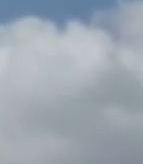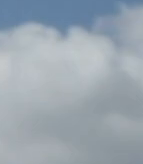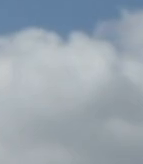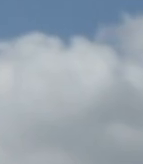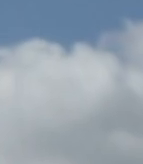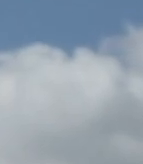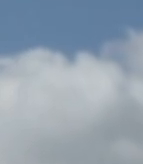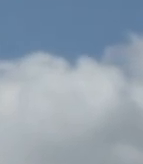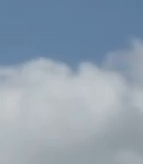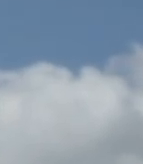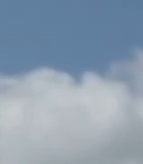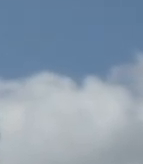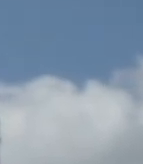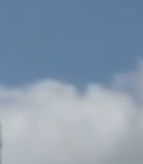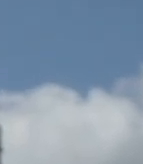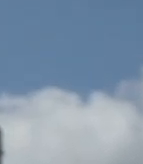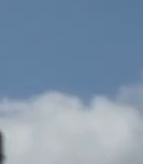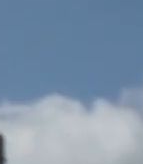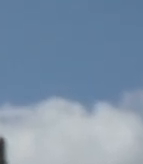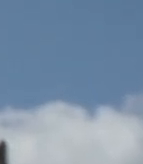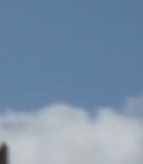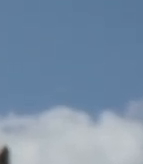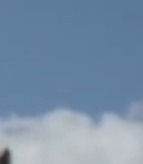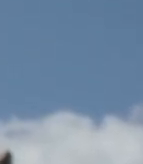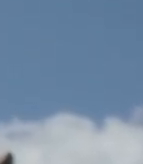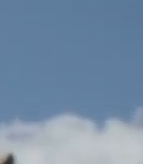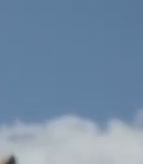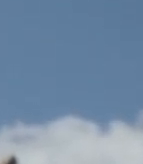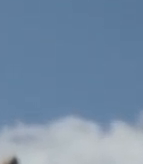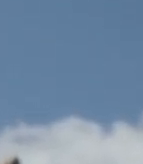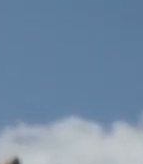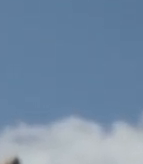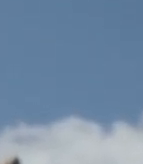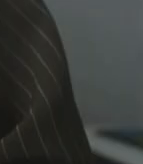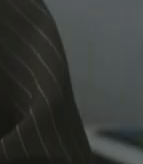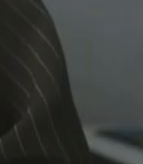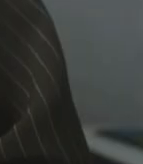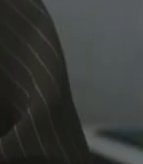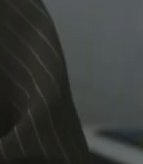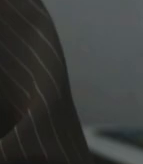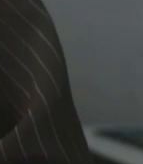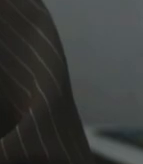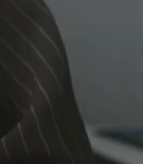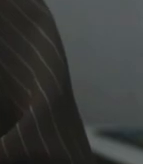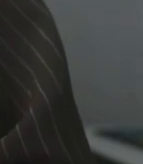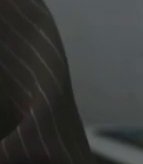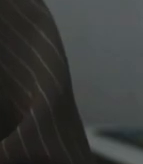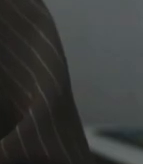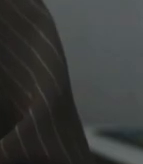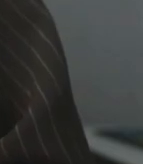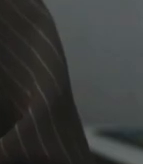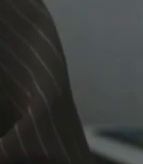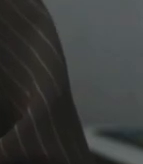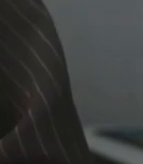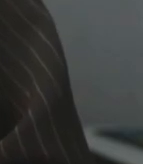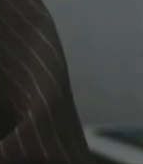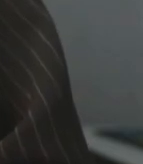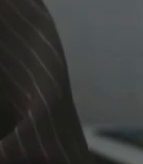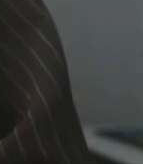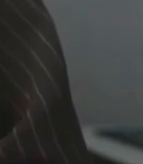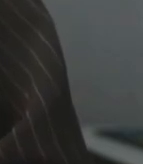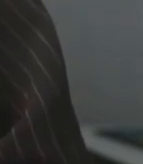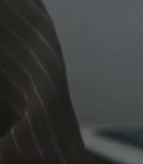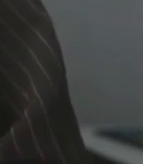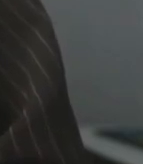venho brigando sozinha nesse contexto. Venho trabalhando, difundindo. Tenho alguns pequenos